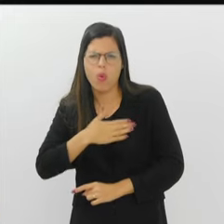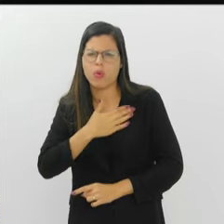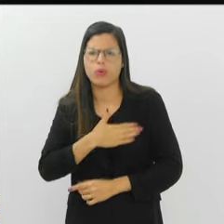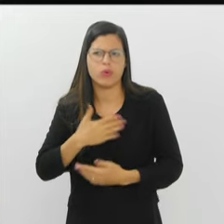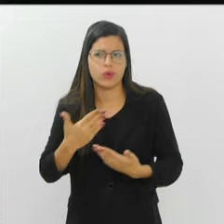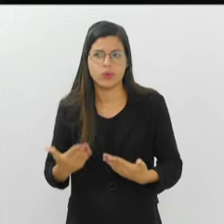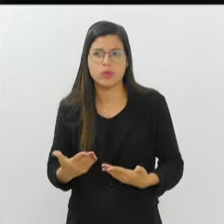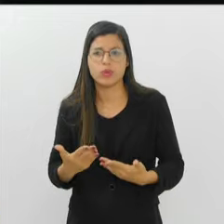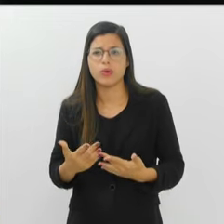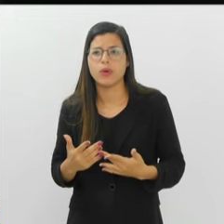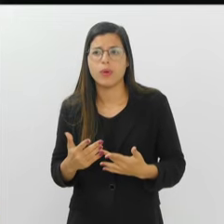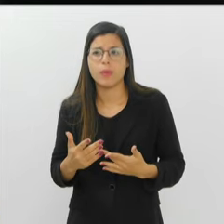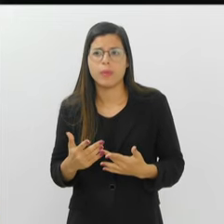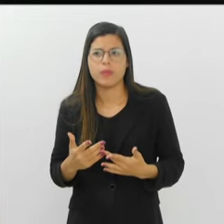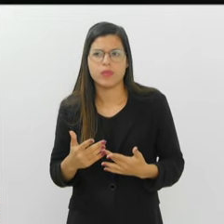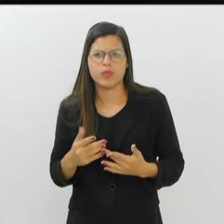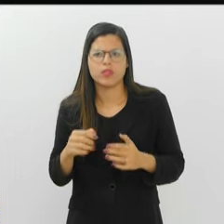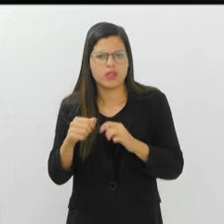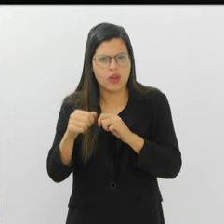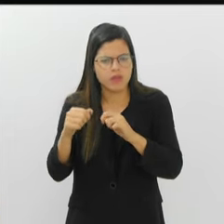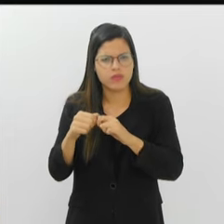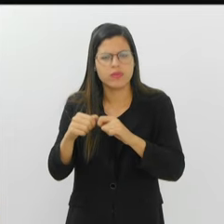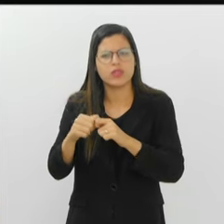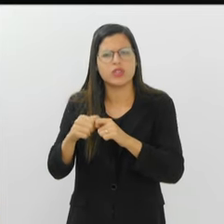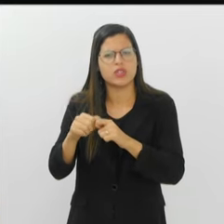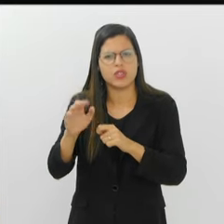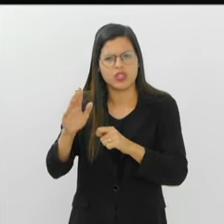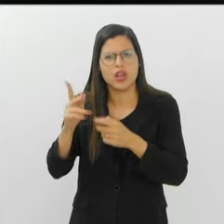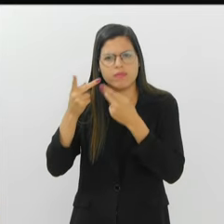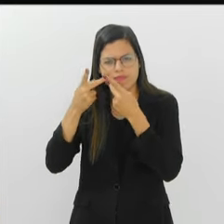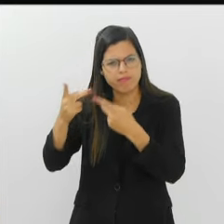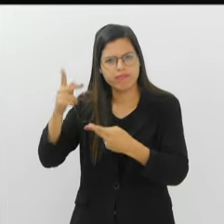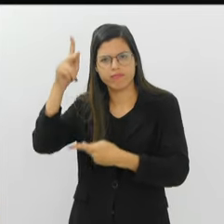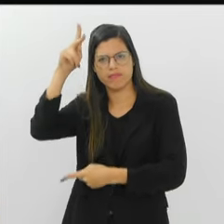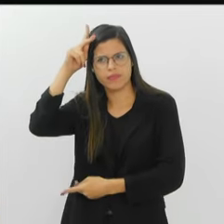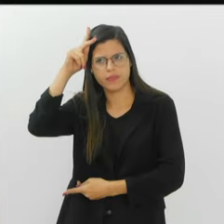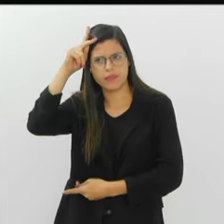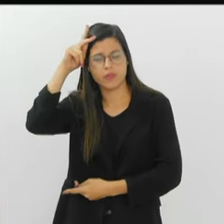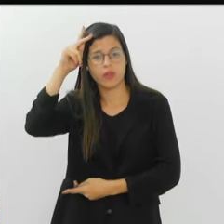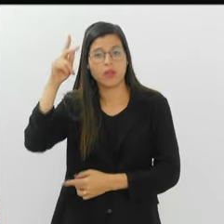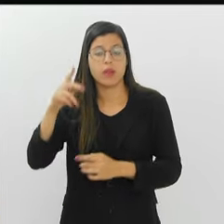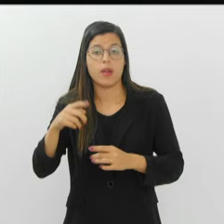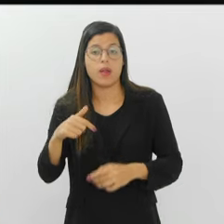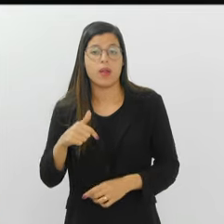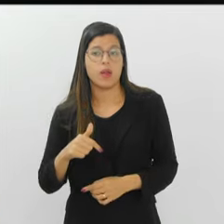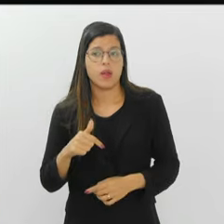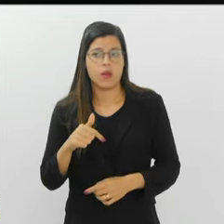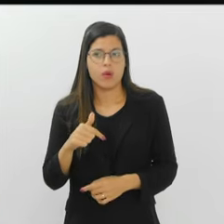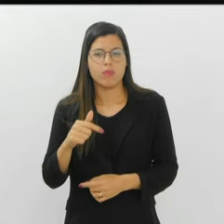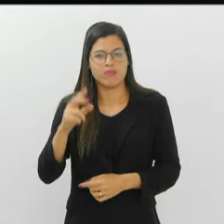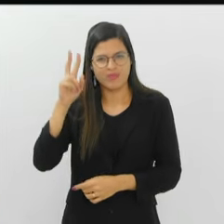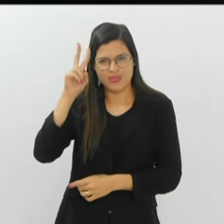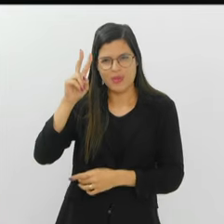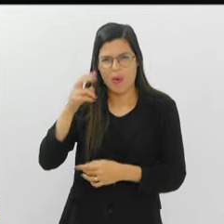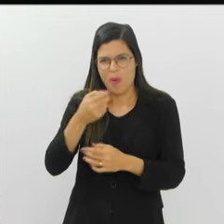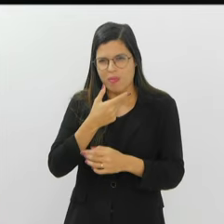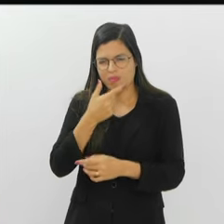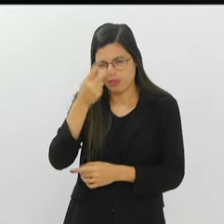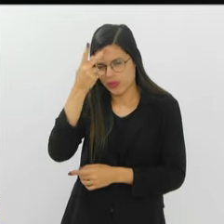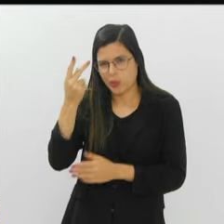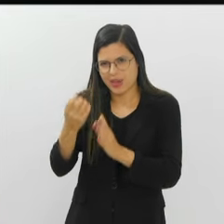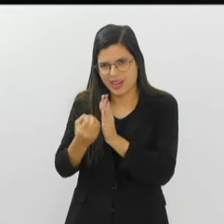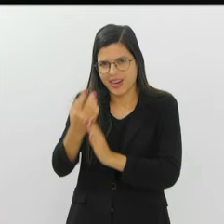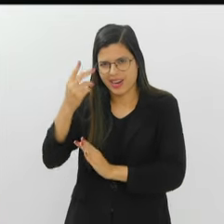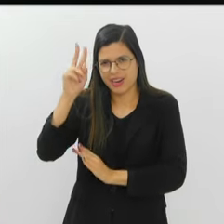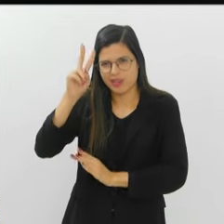e já fiz, já tive idas também a Parintins, enfim. E o meu próprio enredisto, o